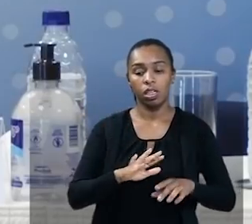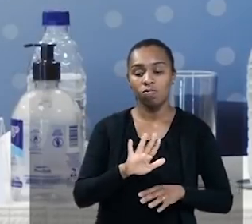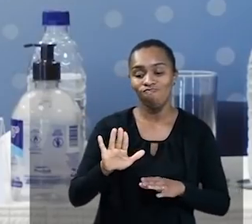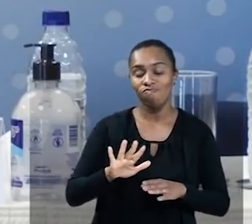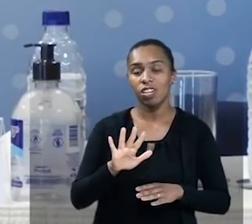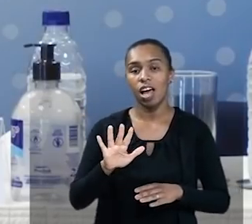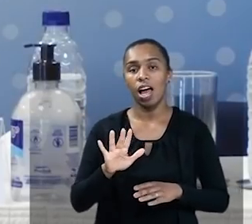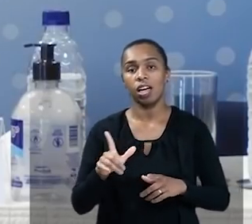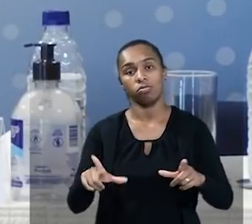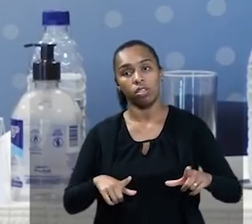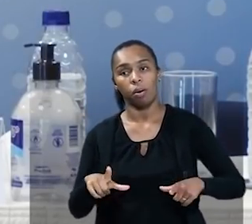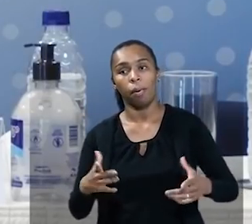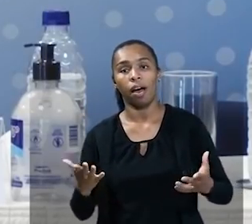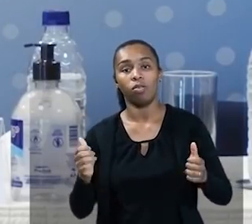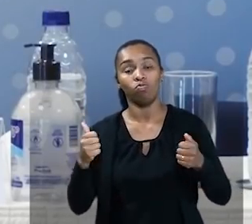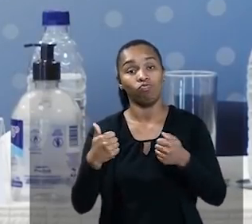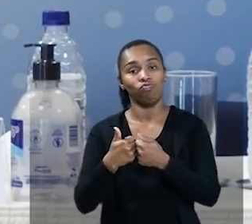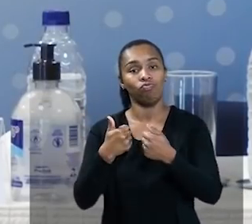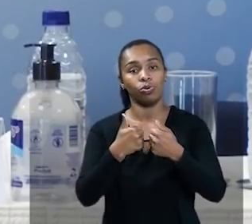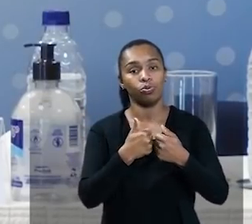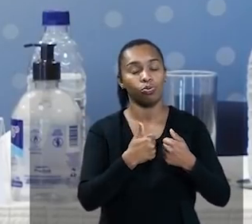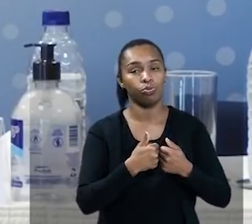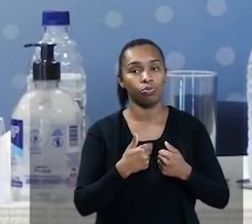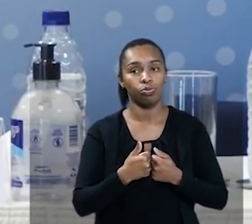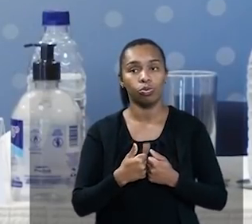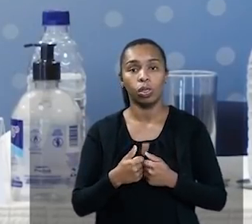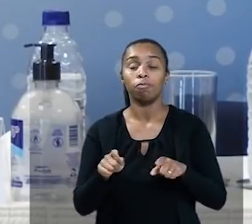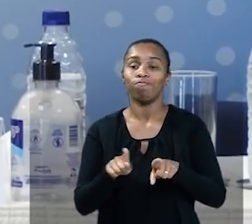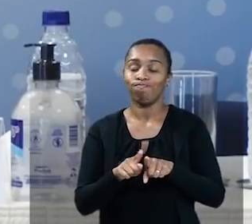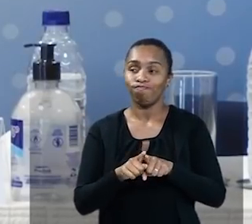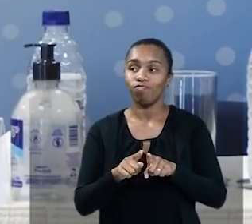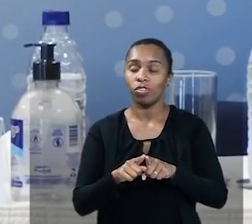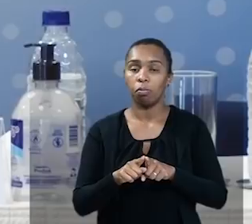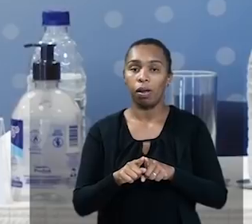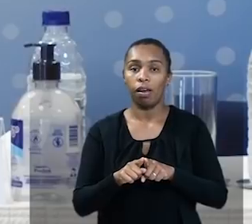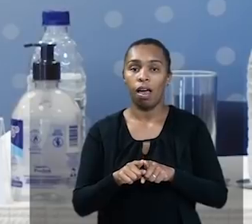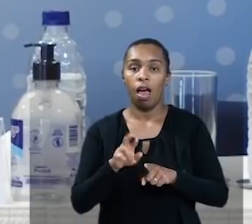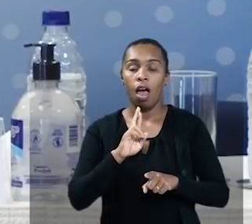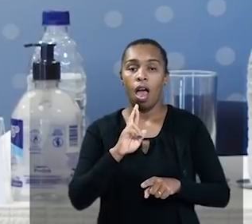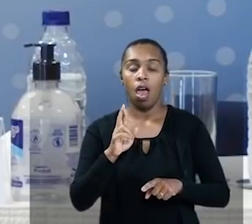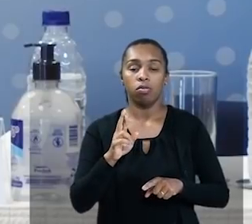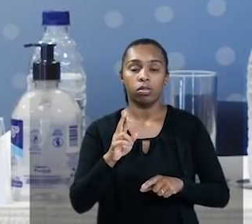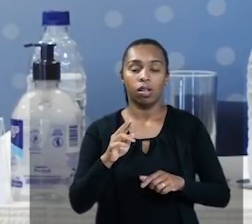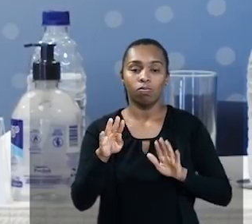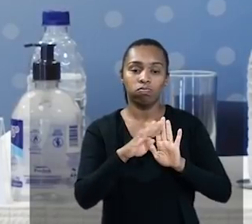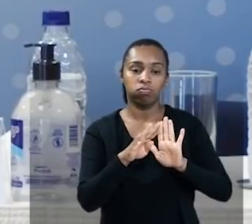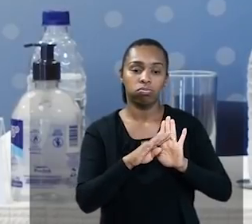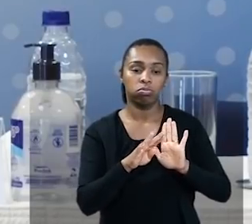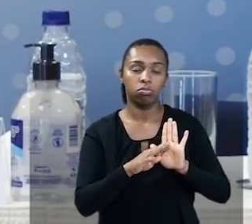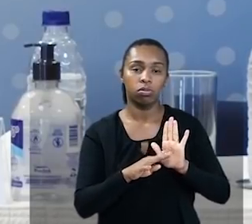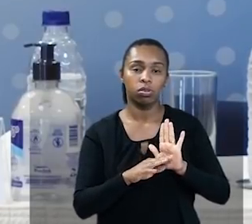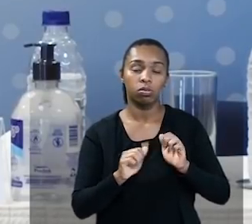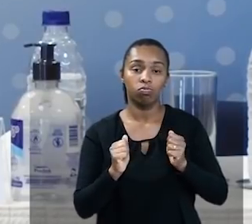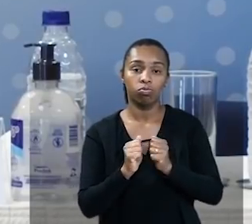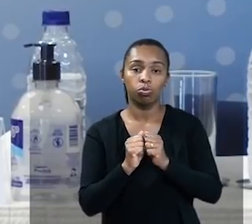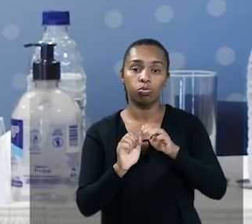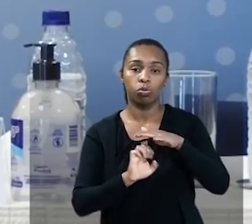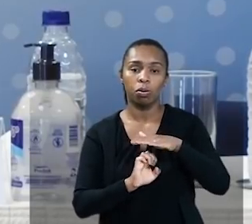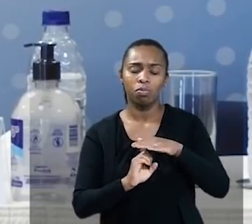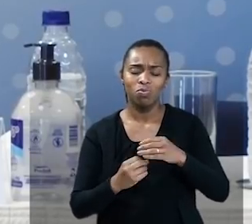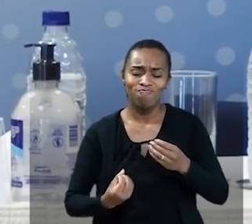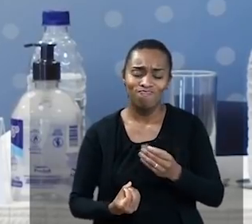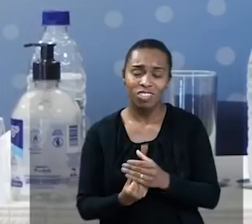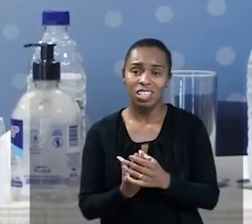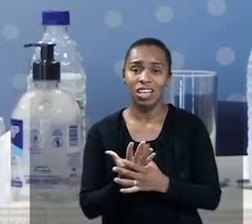de serviço, em conjunto, e isso também é um resultado do processo de inovação, com uma empresa que nasceu